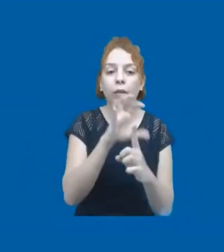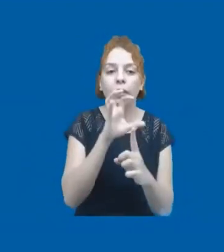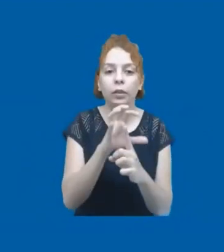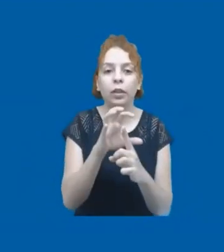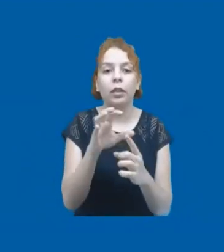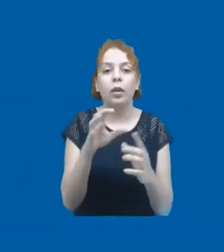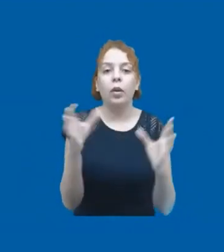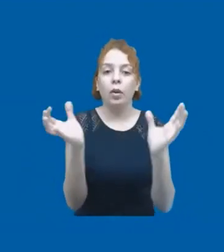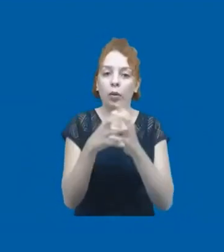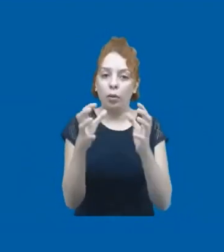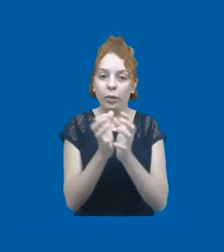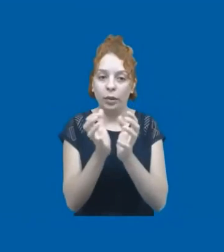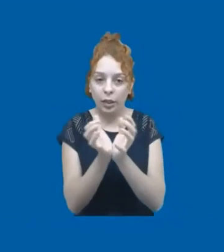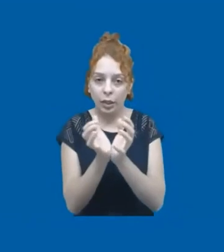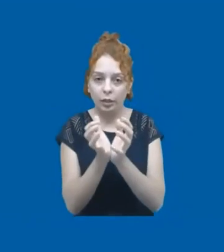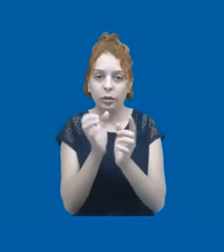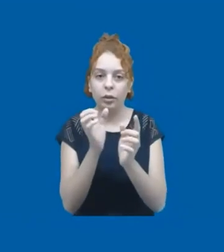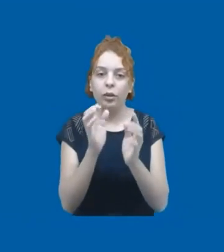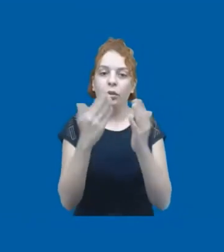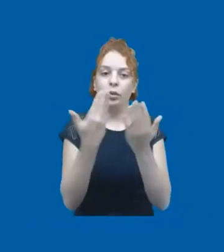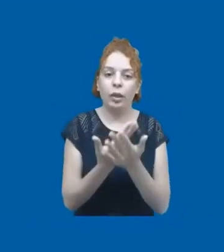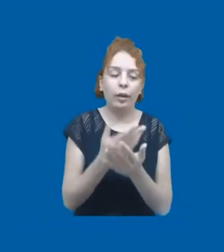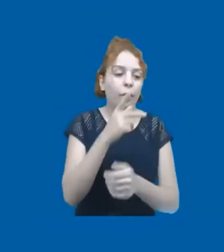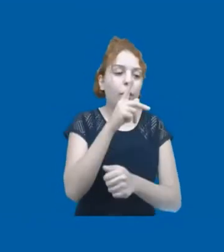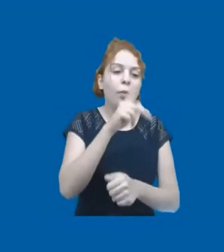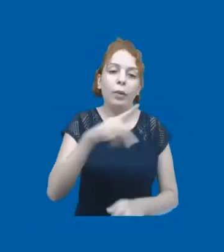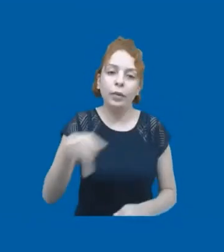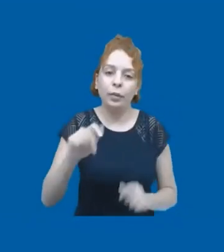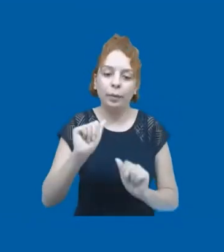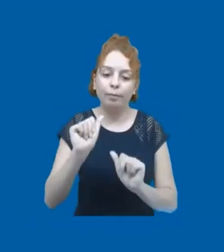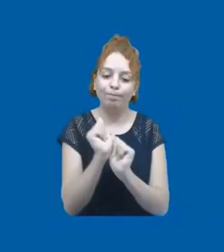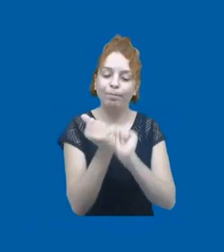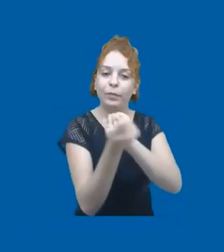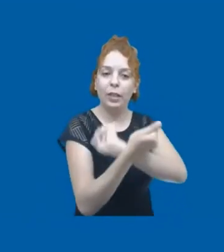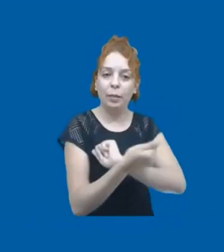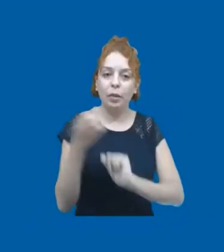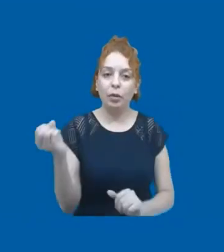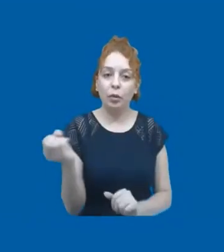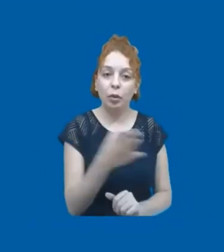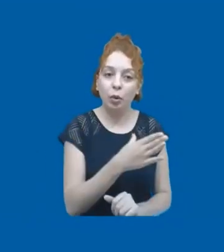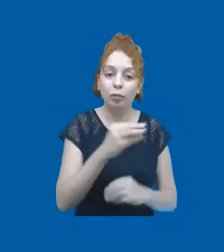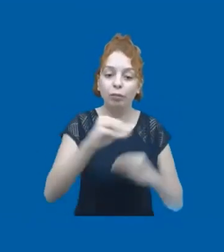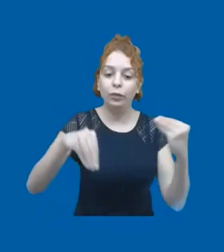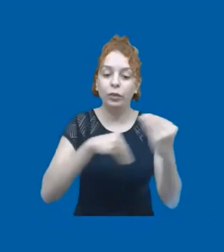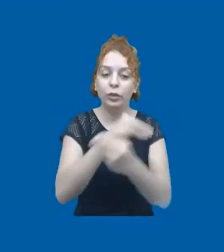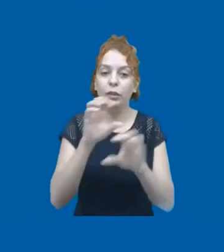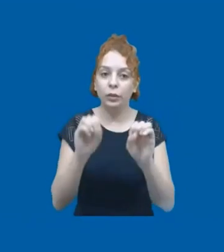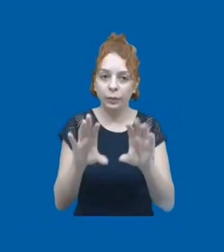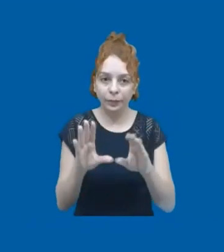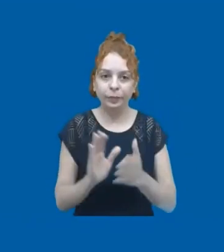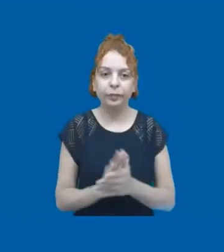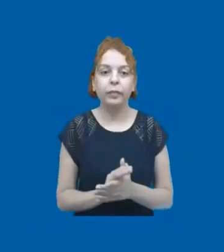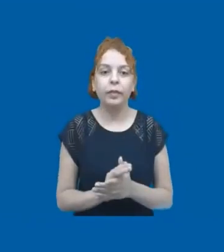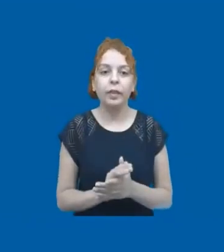escolar, né, o professor que vai ter que se readaptar para esse novo contexto de ensino híbrido, os pais que vão estar